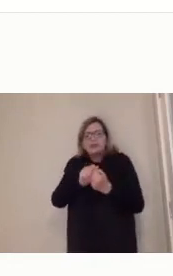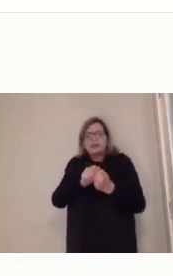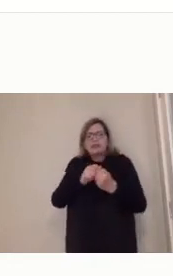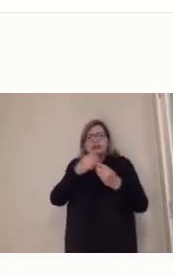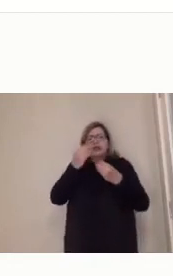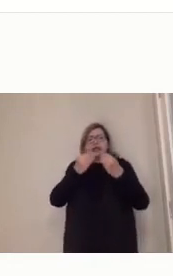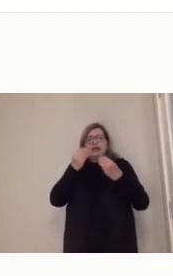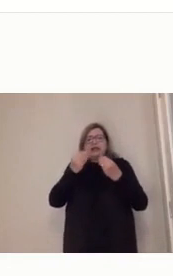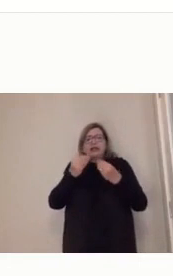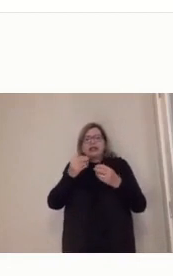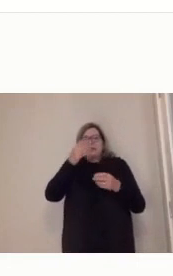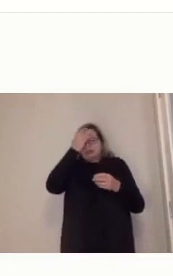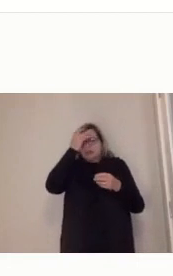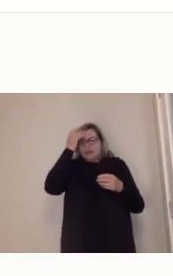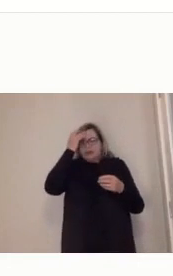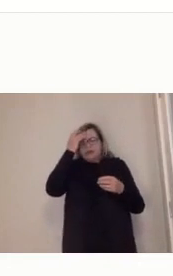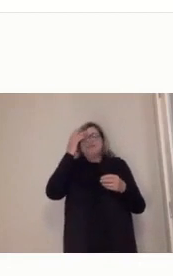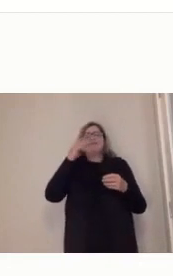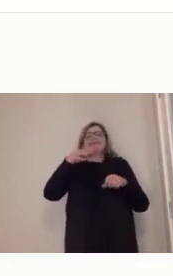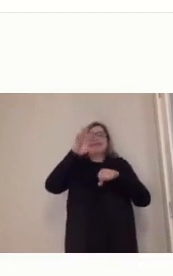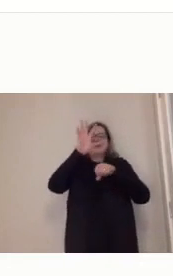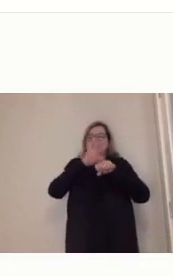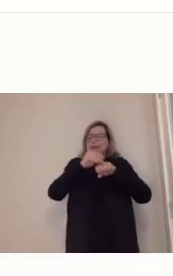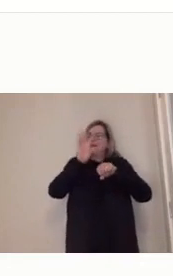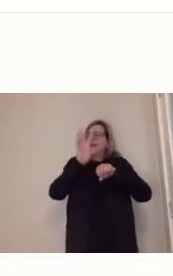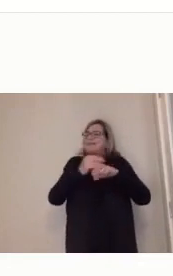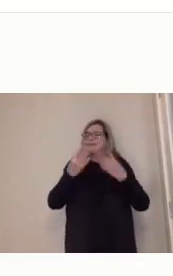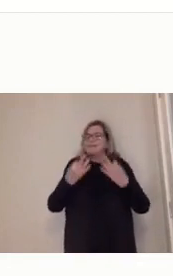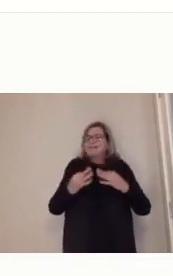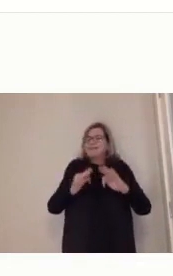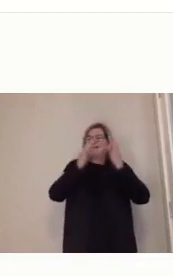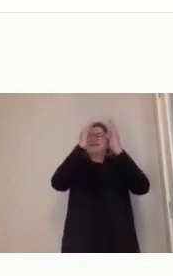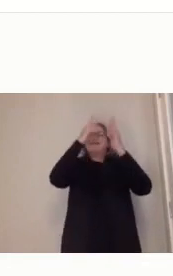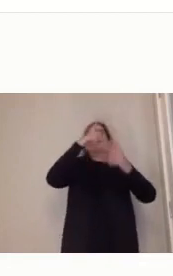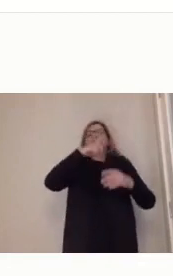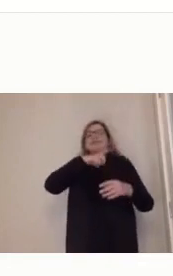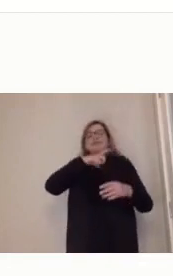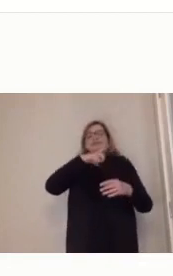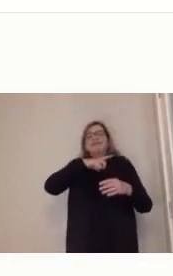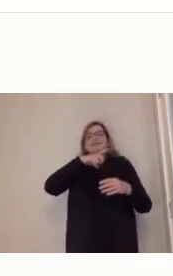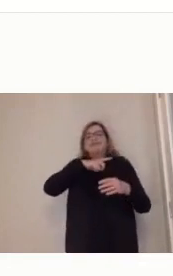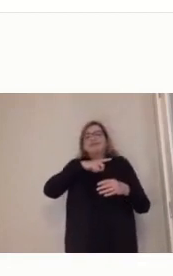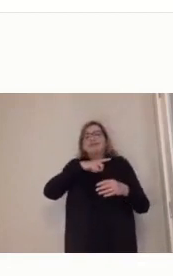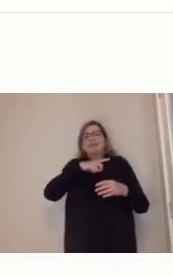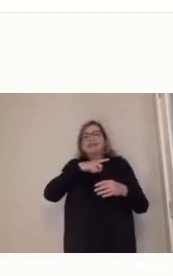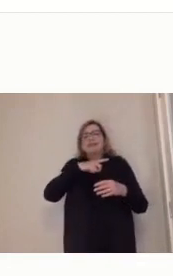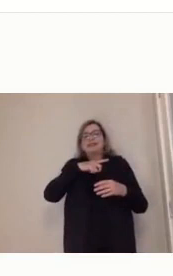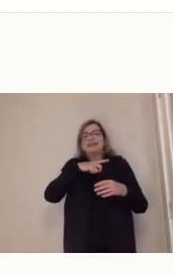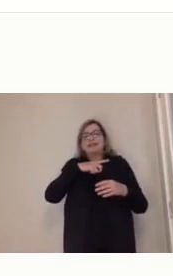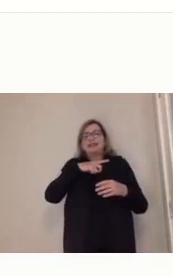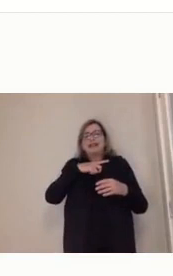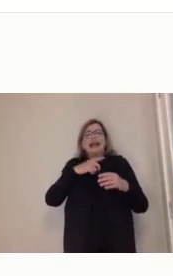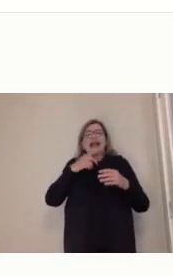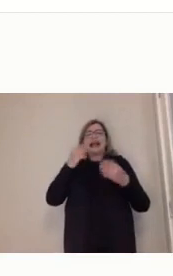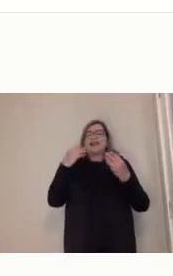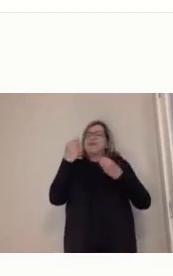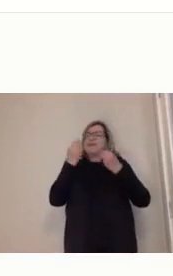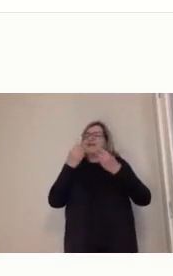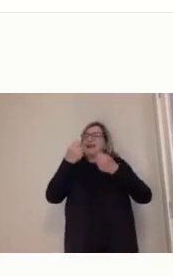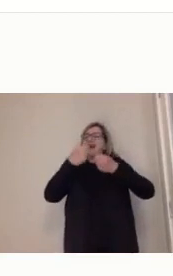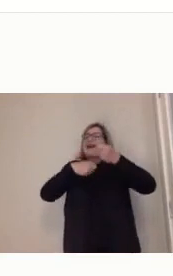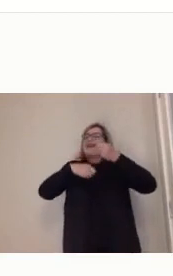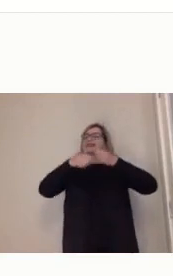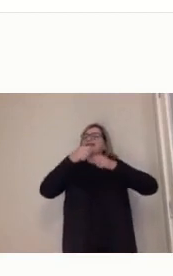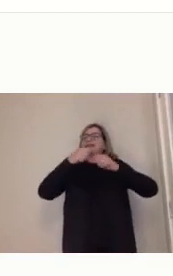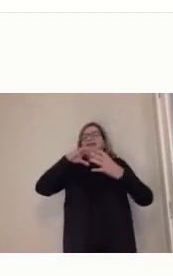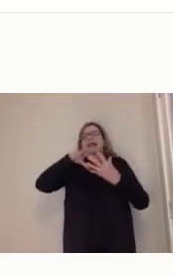Administrando o mundo, né? Fazendo com que os países, né? Que a gente sabe que são os países mais periféricos, sofram